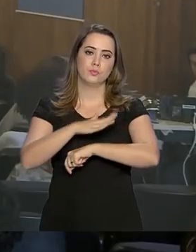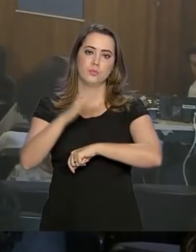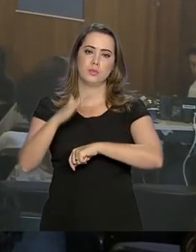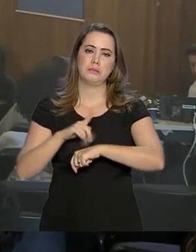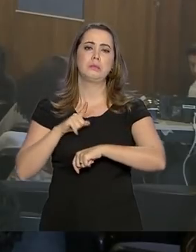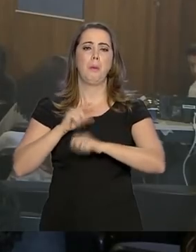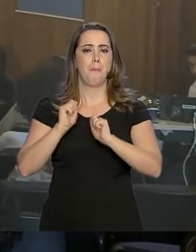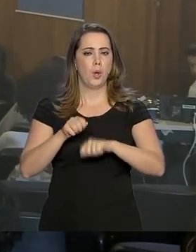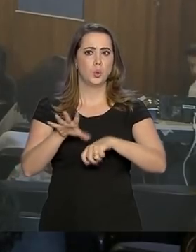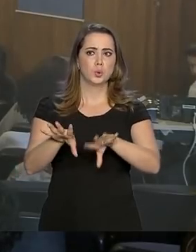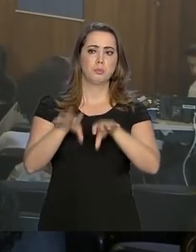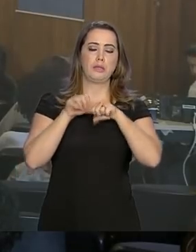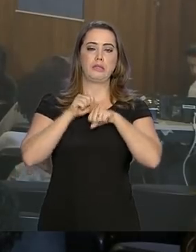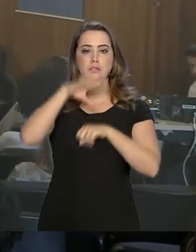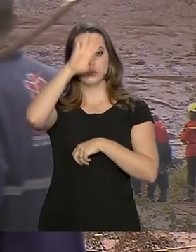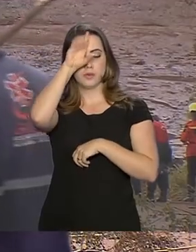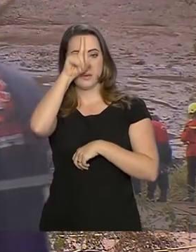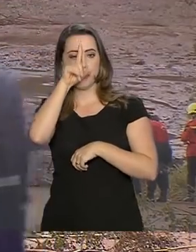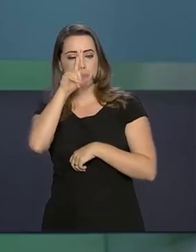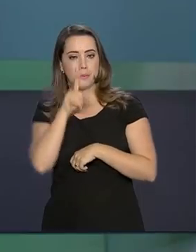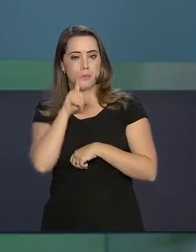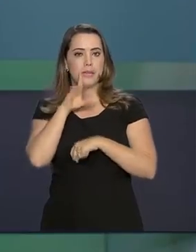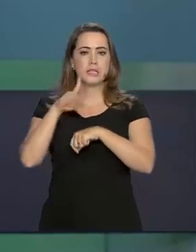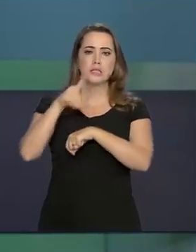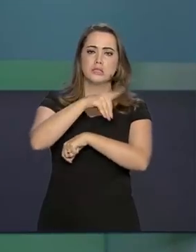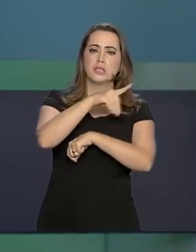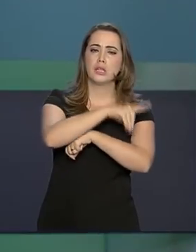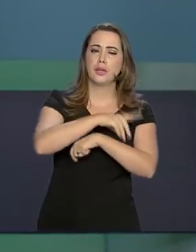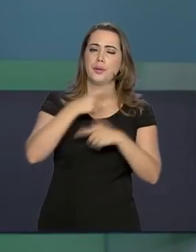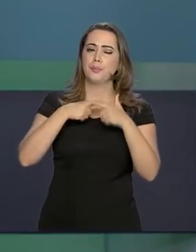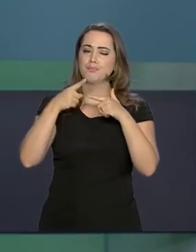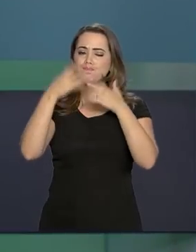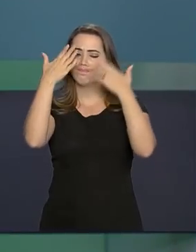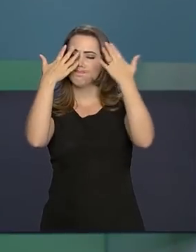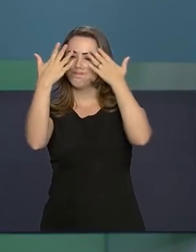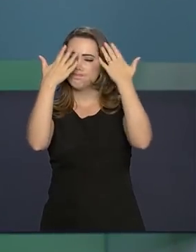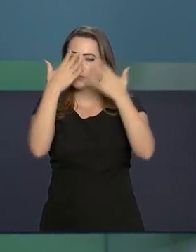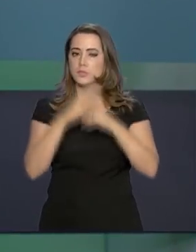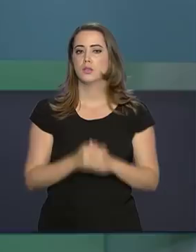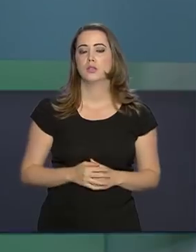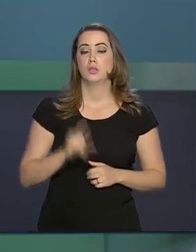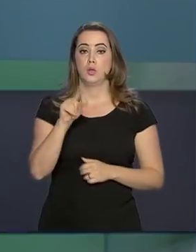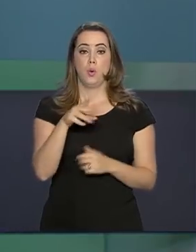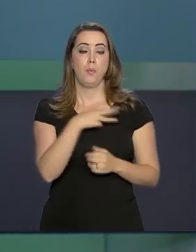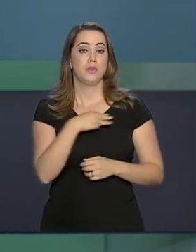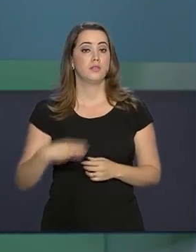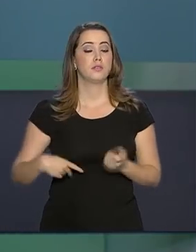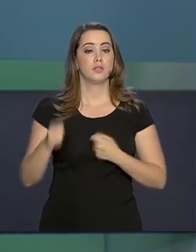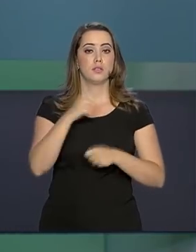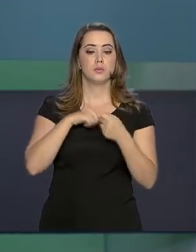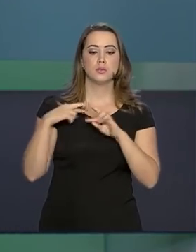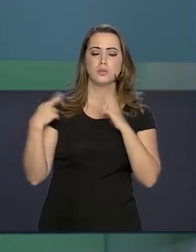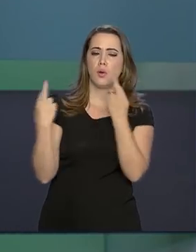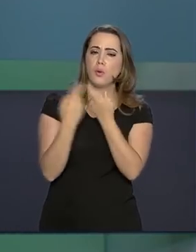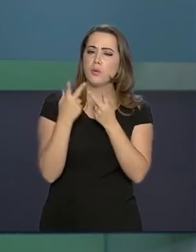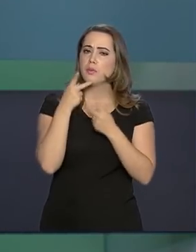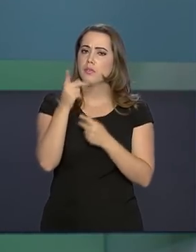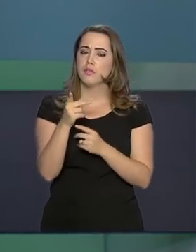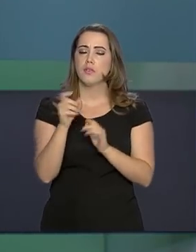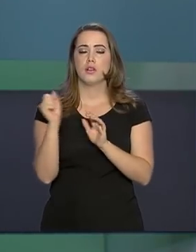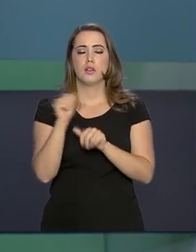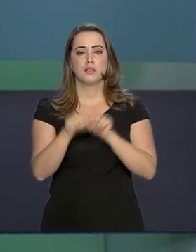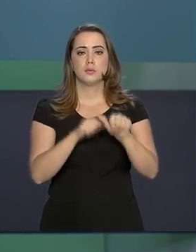estão febre amarela, dengue e transtornos mentais. Ministro da Economia e presidente da Câmara se reúnem para tratar da reforma da